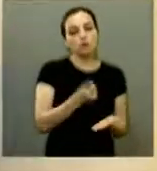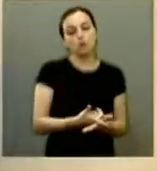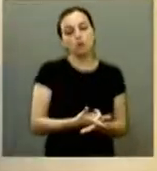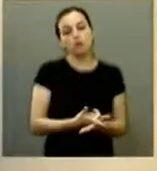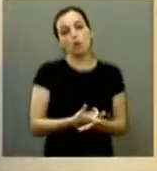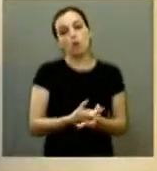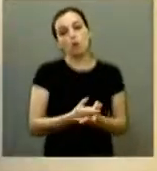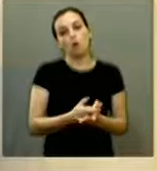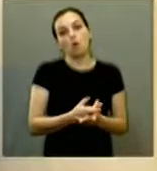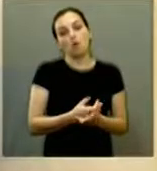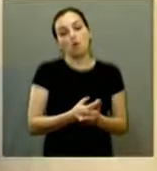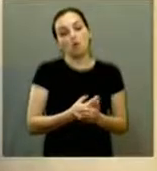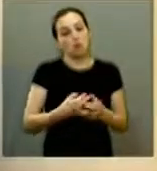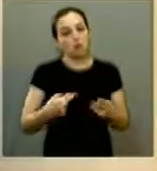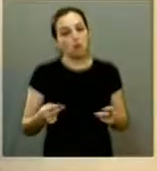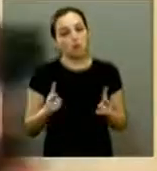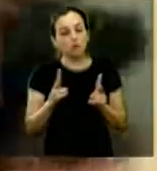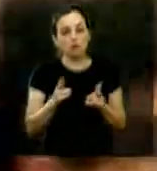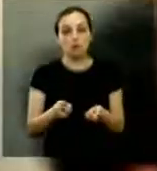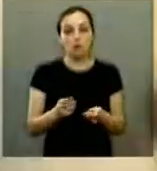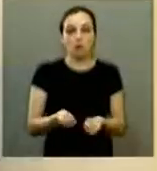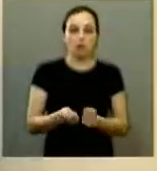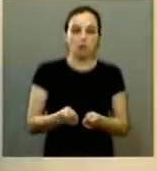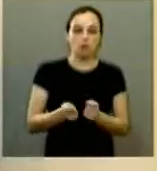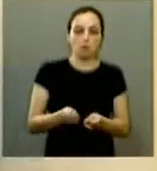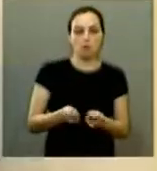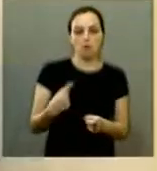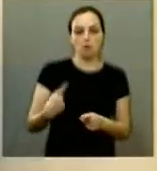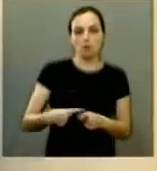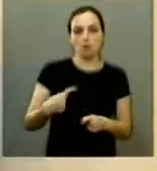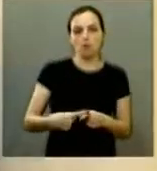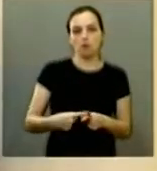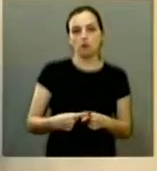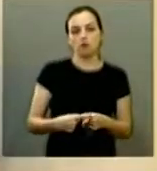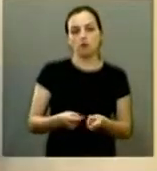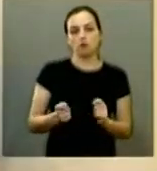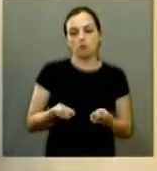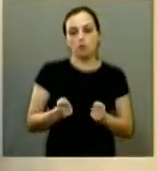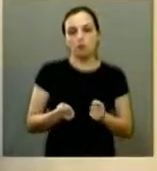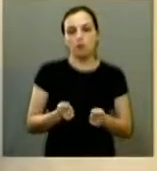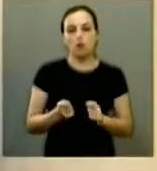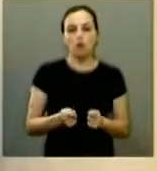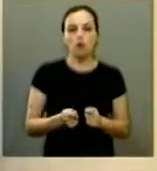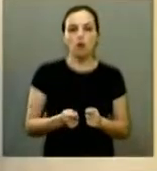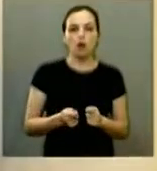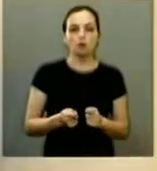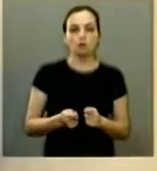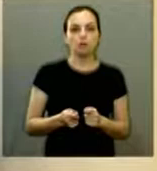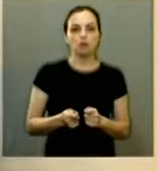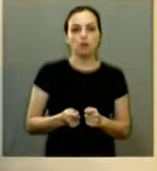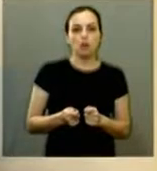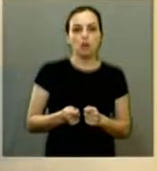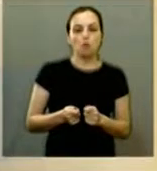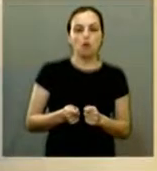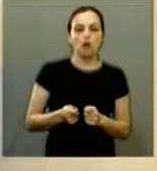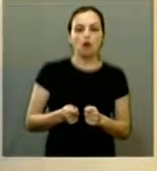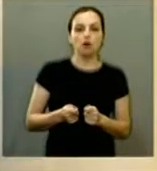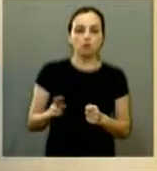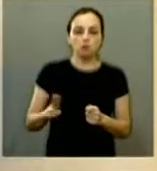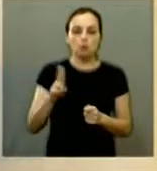porque realmente eu defendo assim que as carroças não tramitem mais realmente